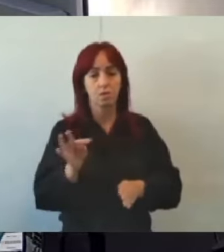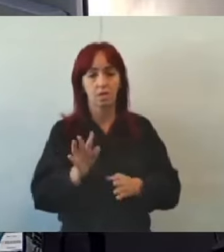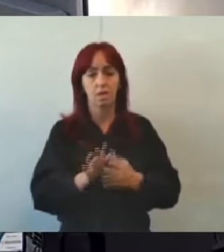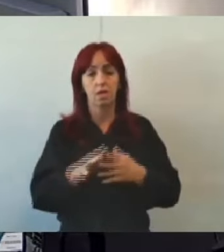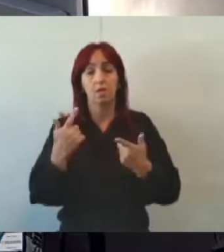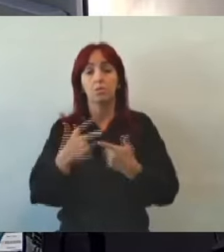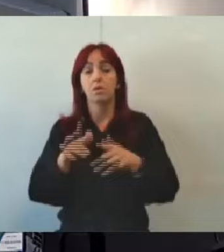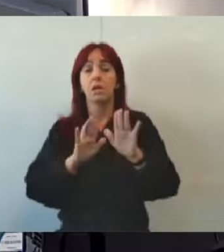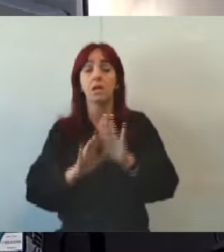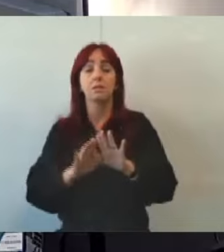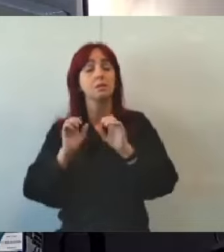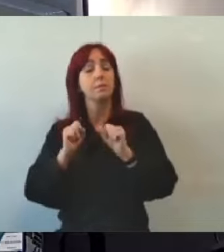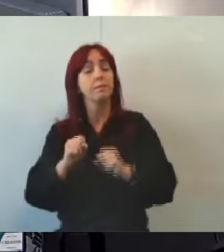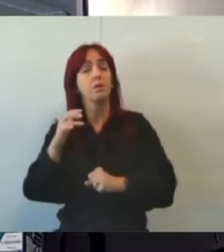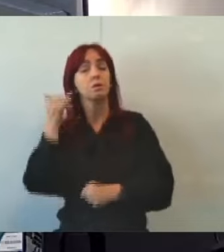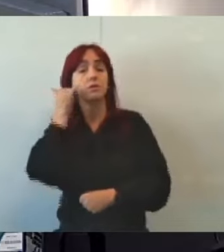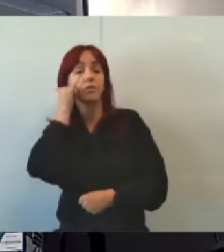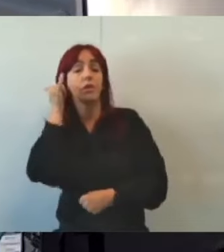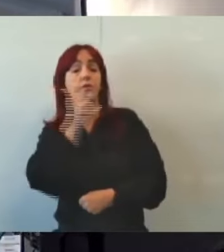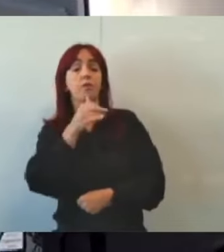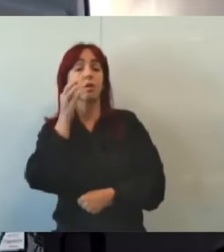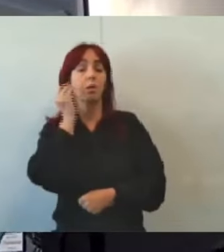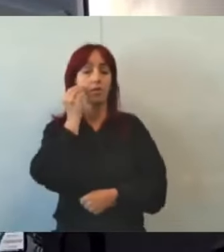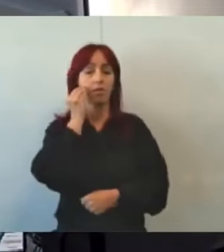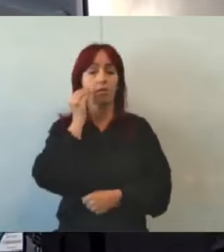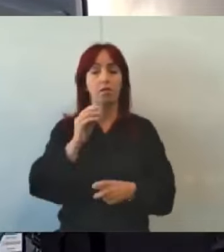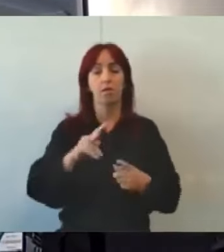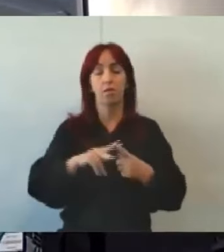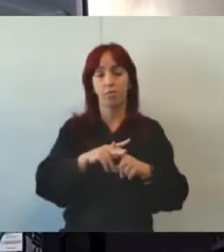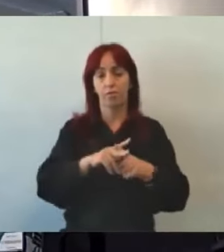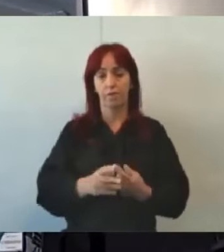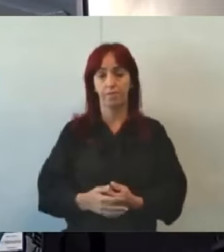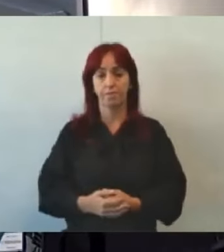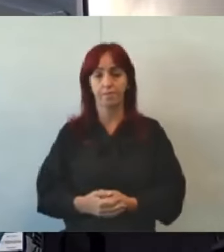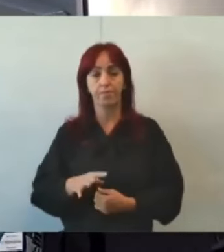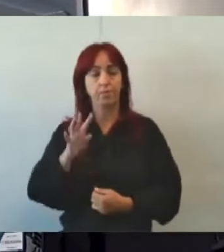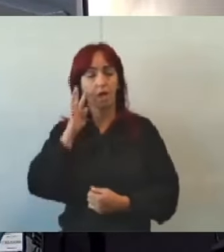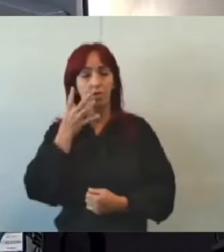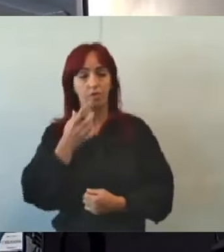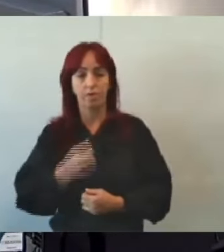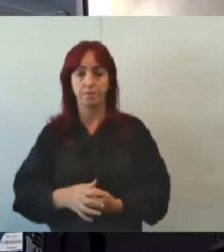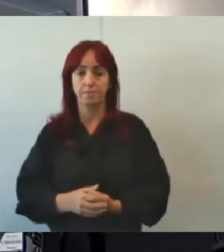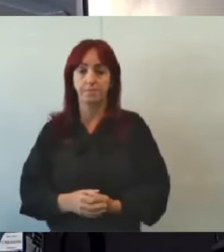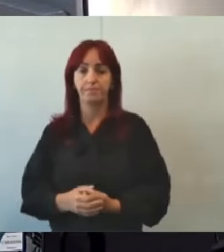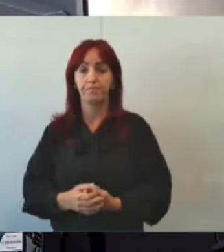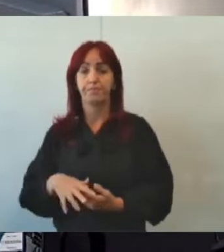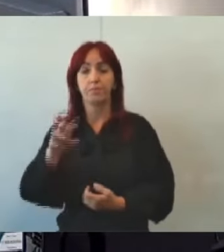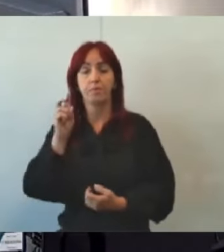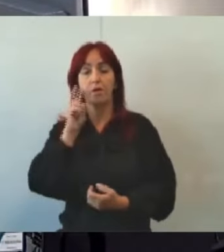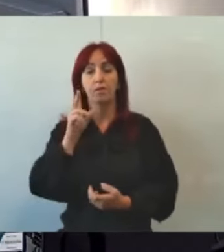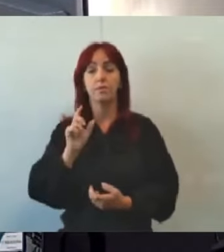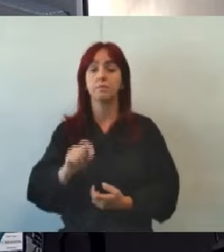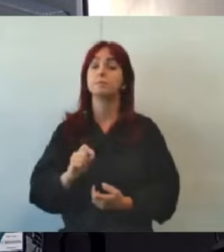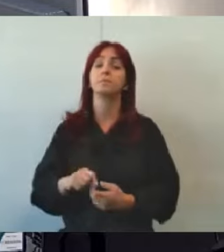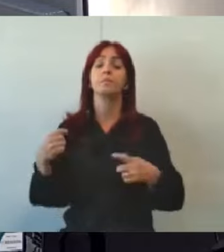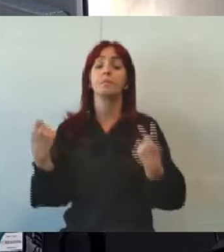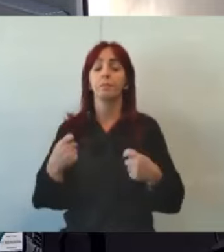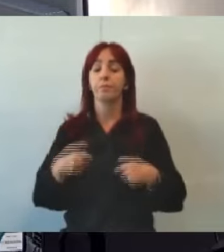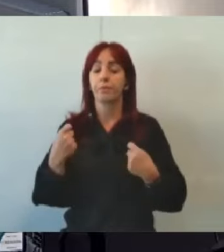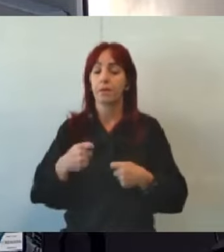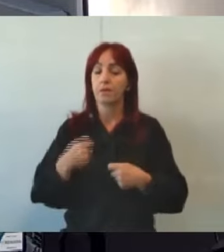conseguiria resolver. A gente viu que as necessidades prioritárias são